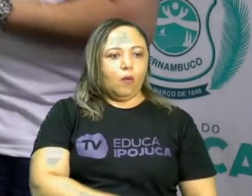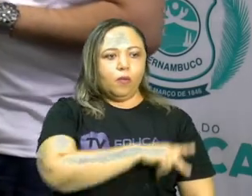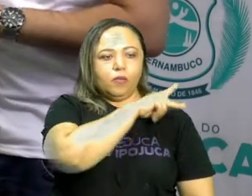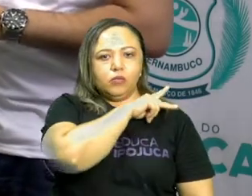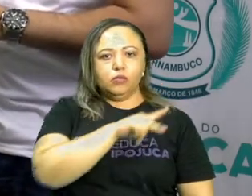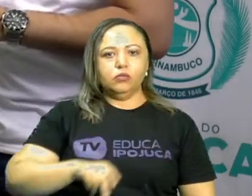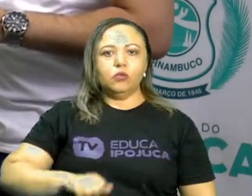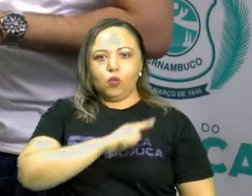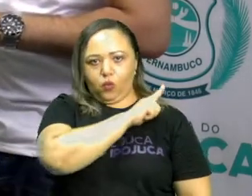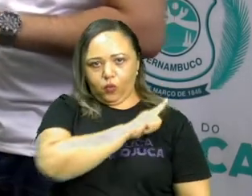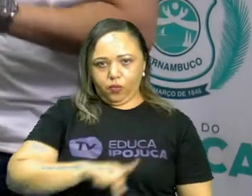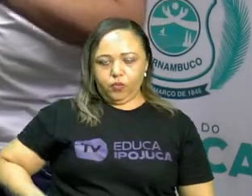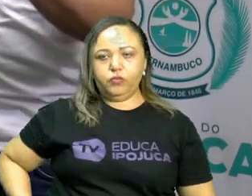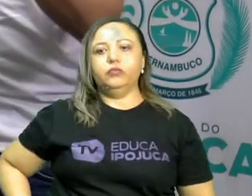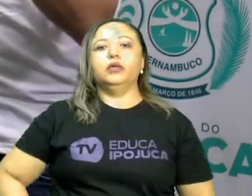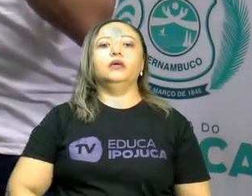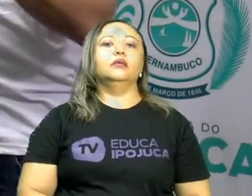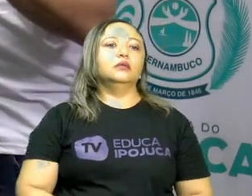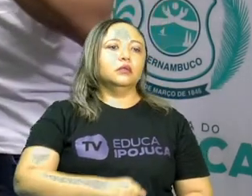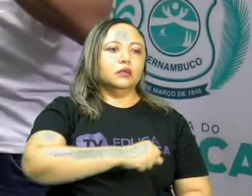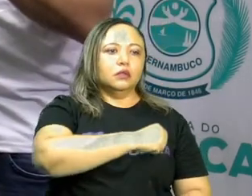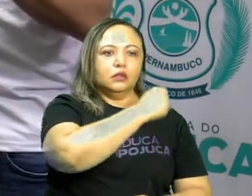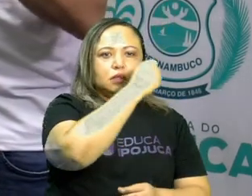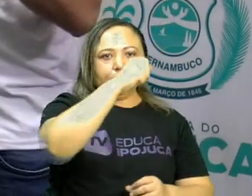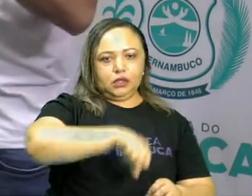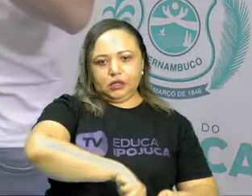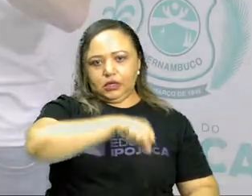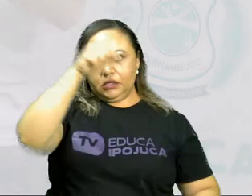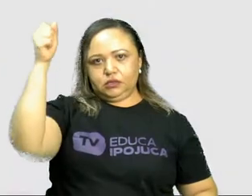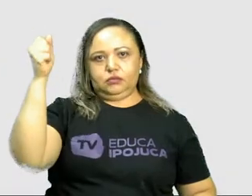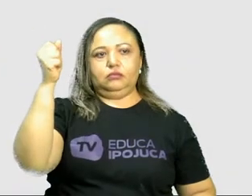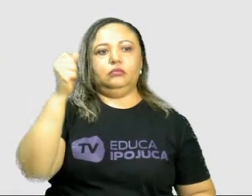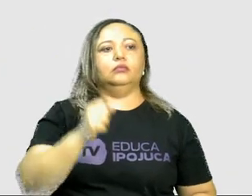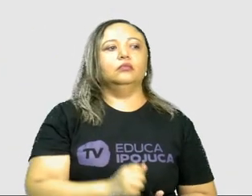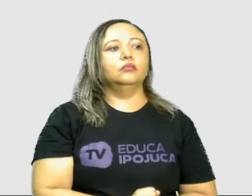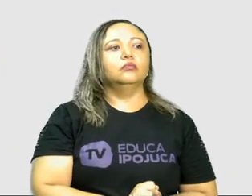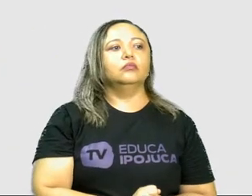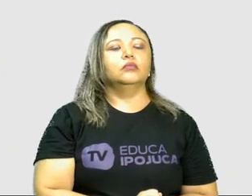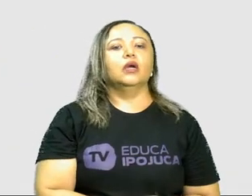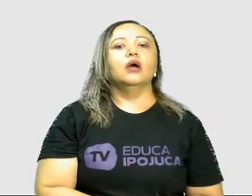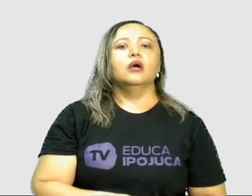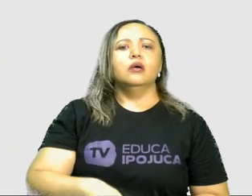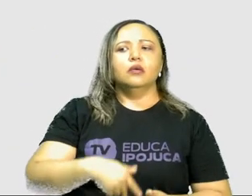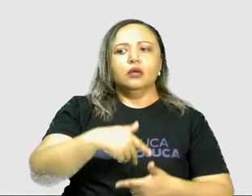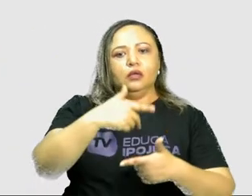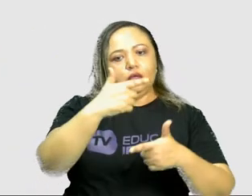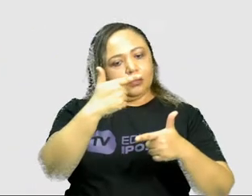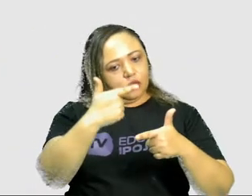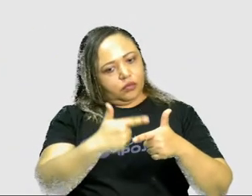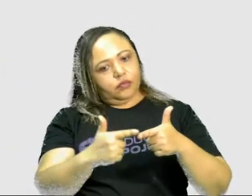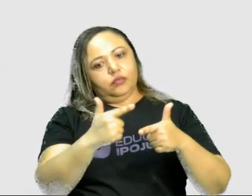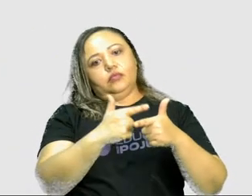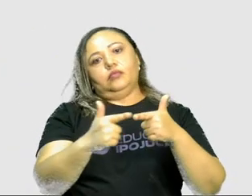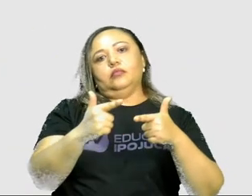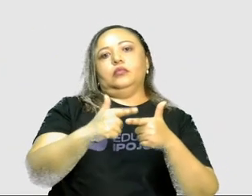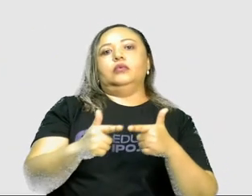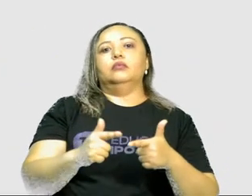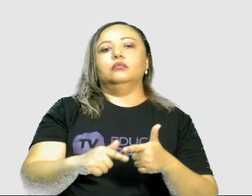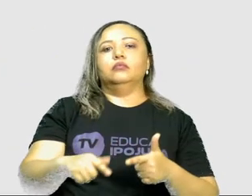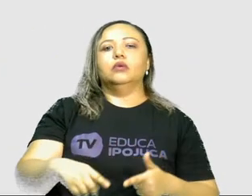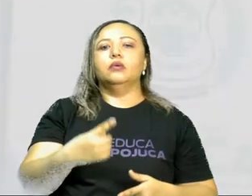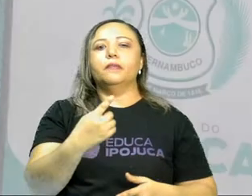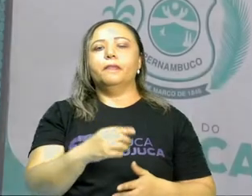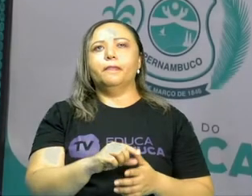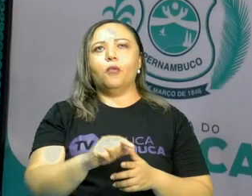E então, quais motivos levaram a proclamação da república em 1889?